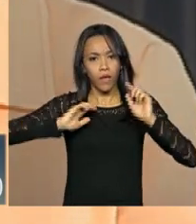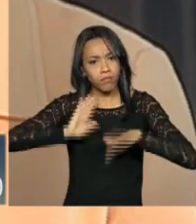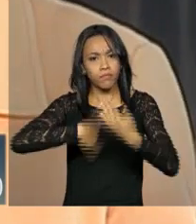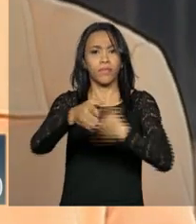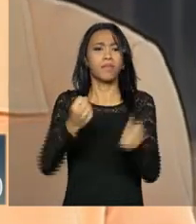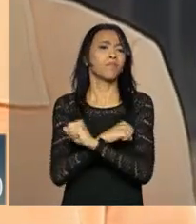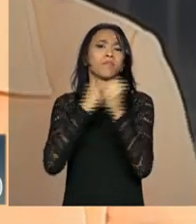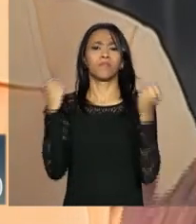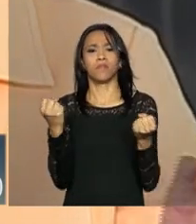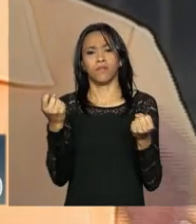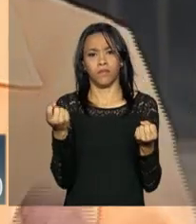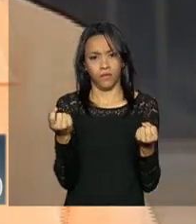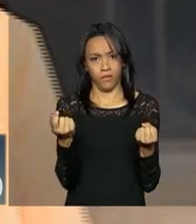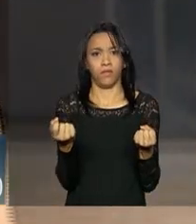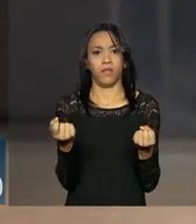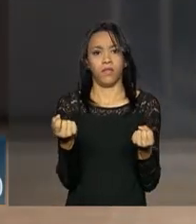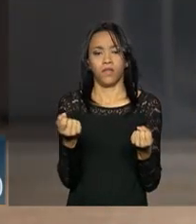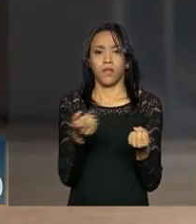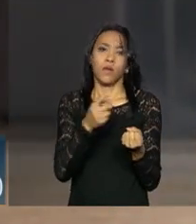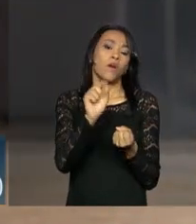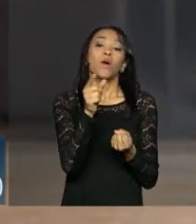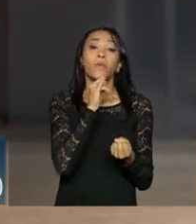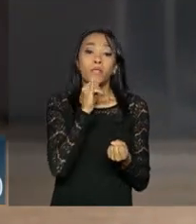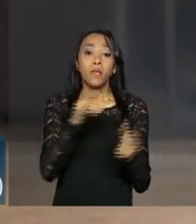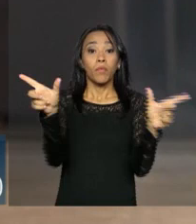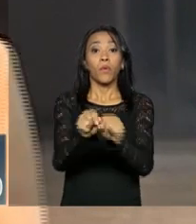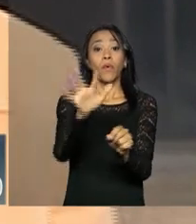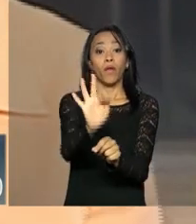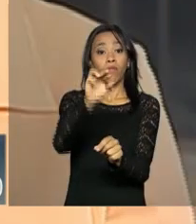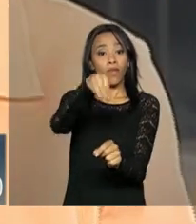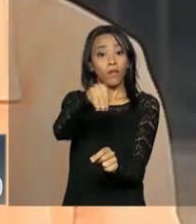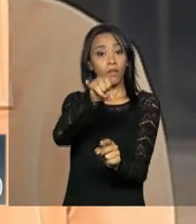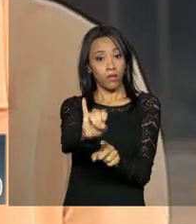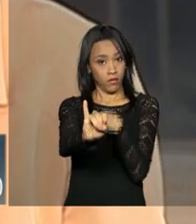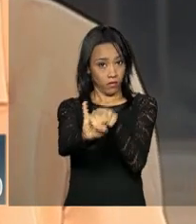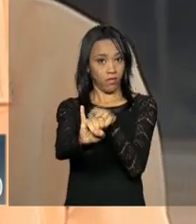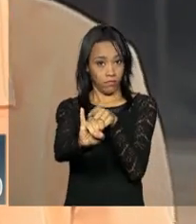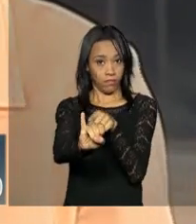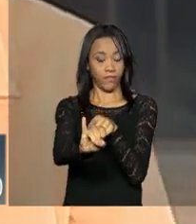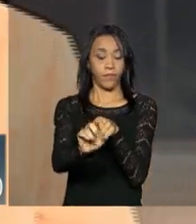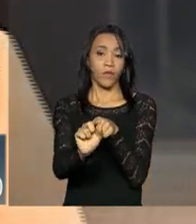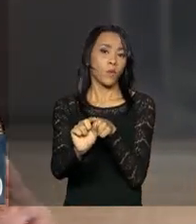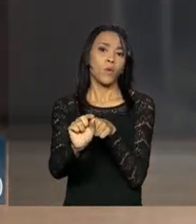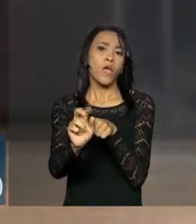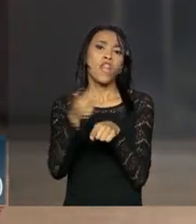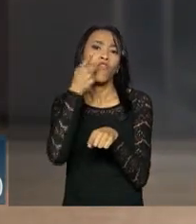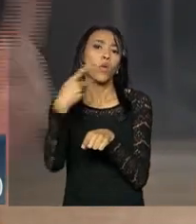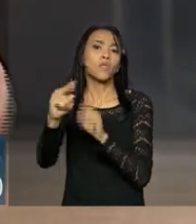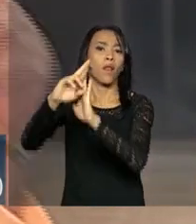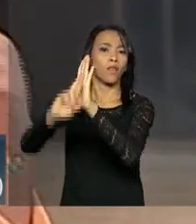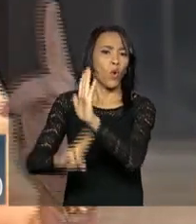impossível. O próprio Fundo Monetário Internacional, que é insuspeito, diz no seu